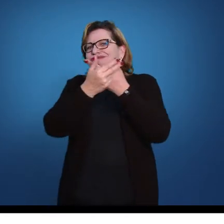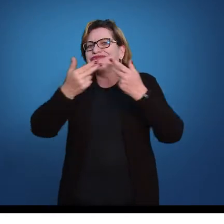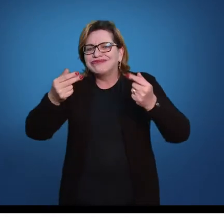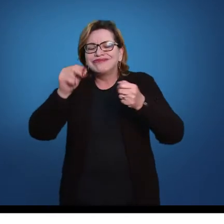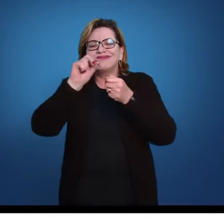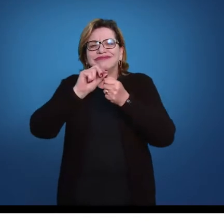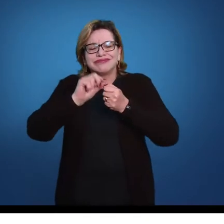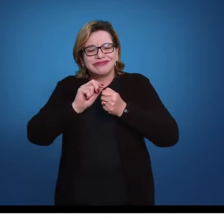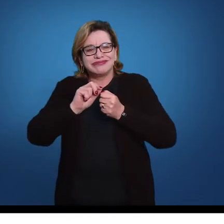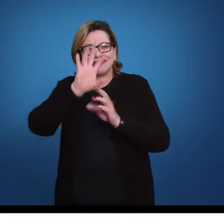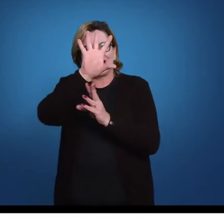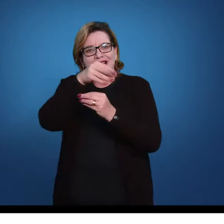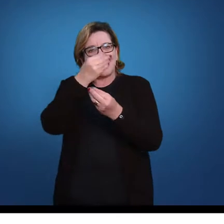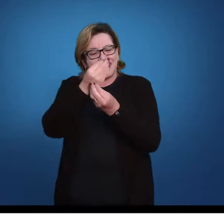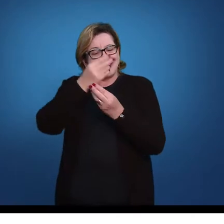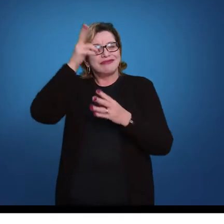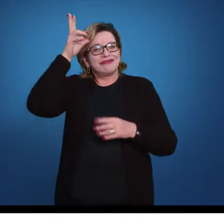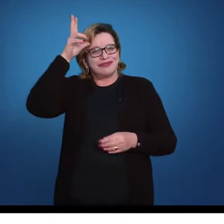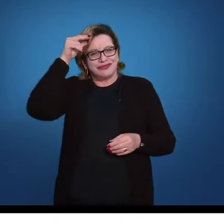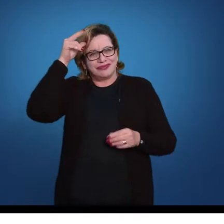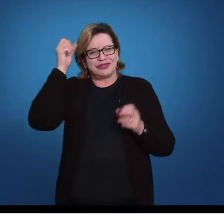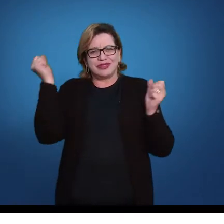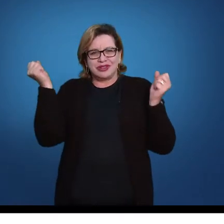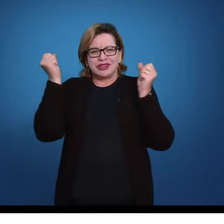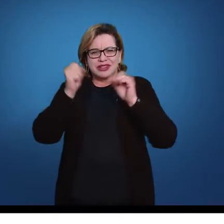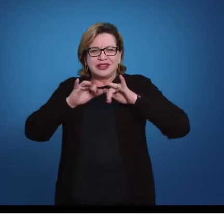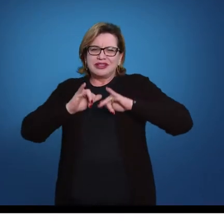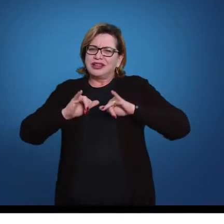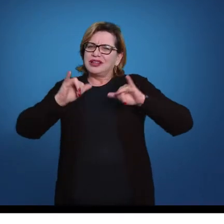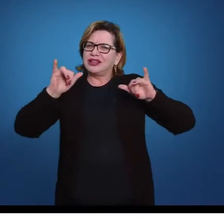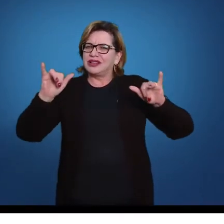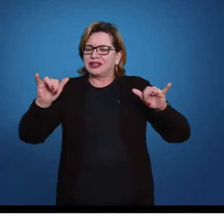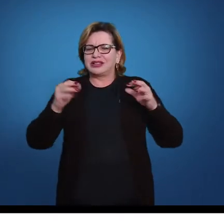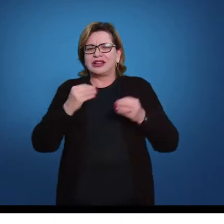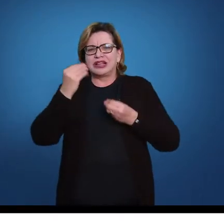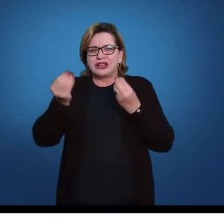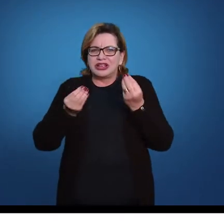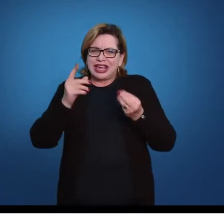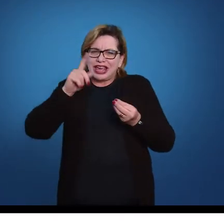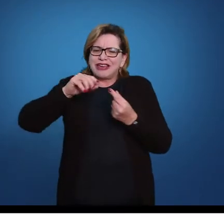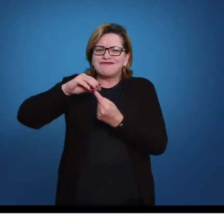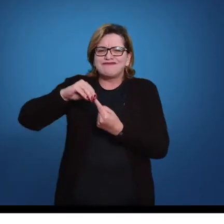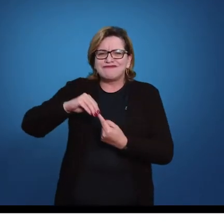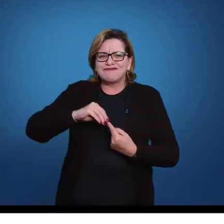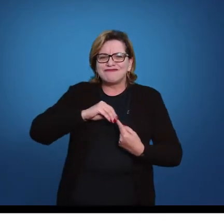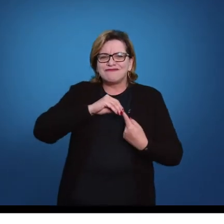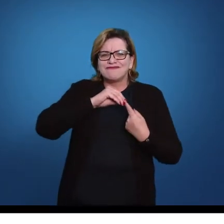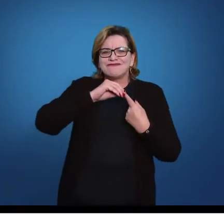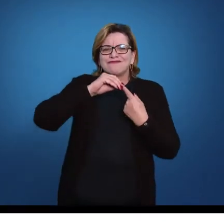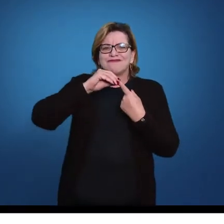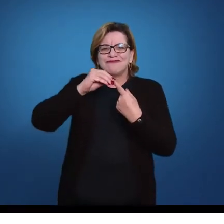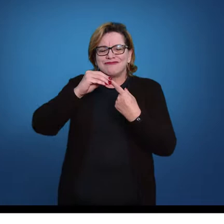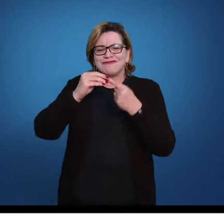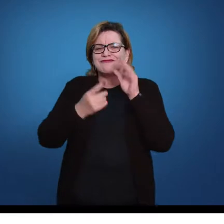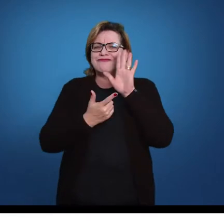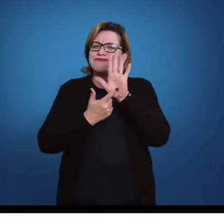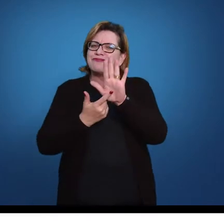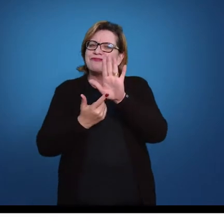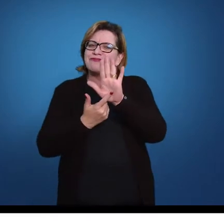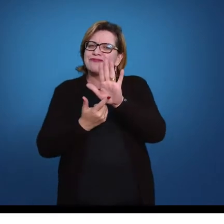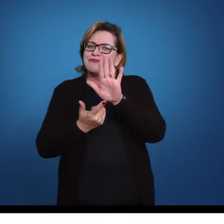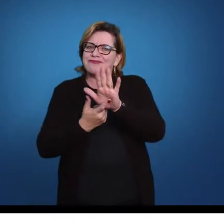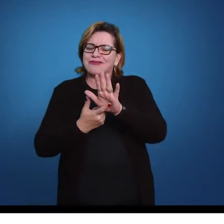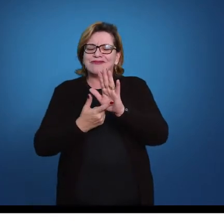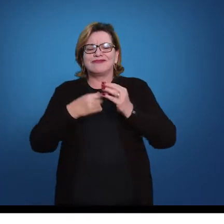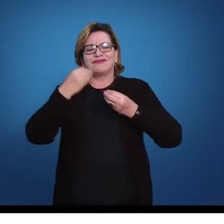arte equestre, podemos assim dizer, foi a principal apresentação, o